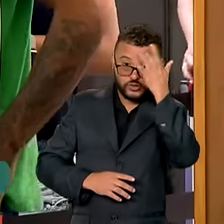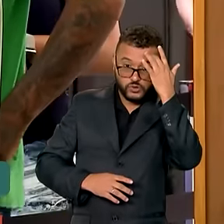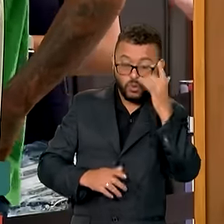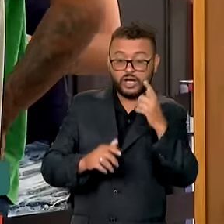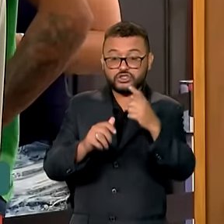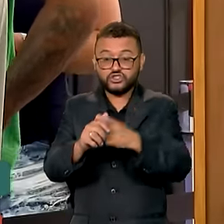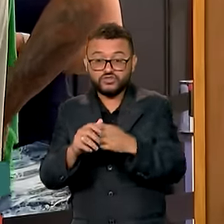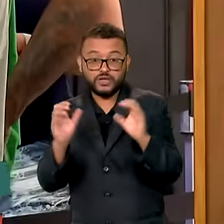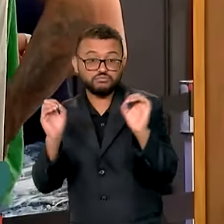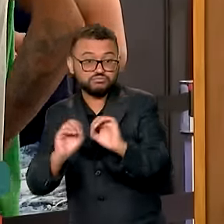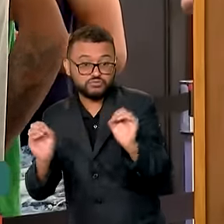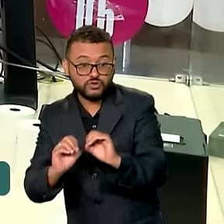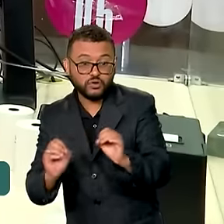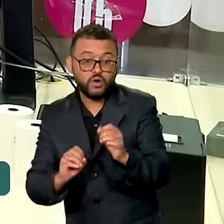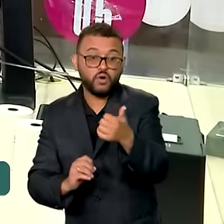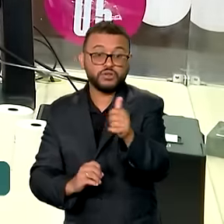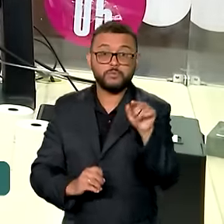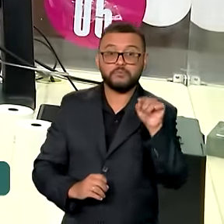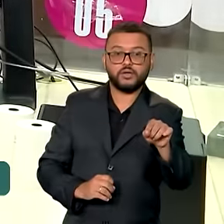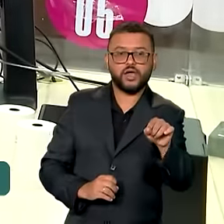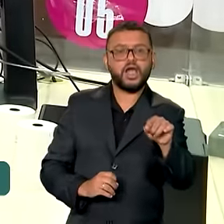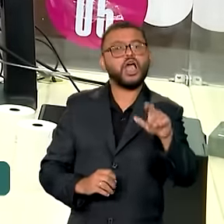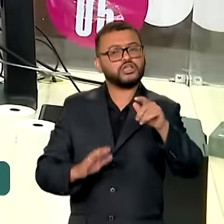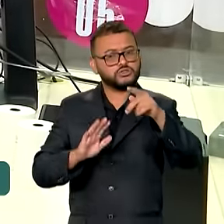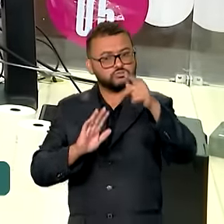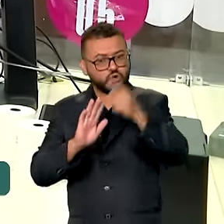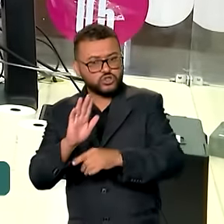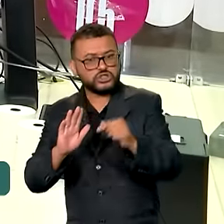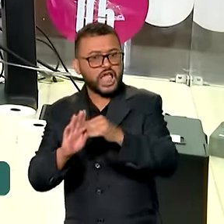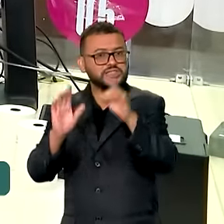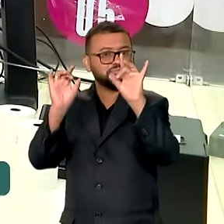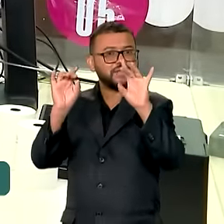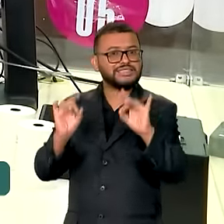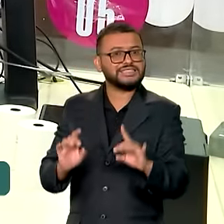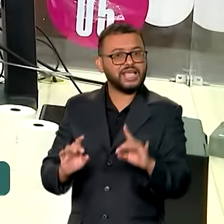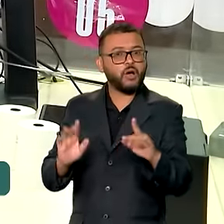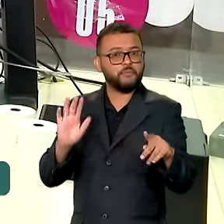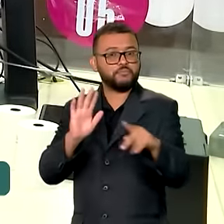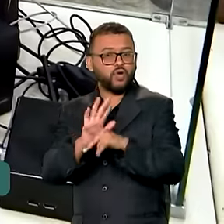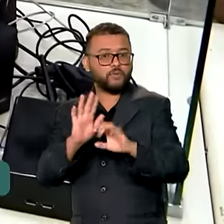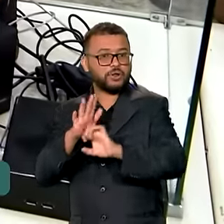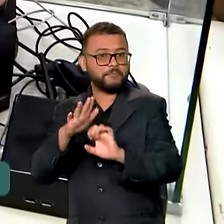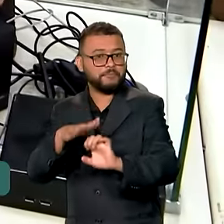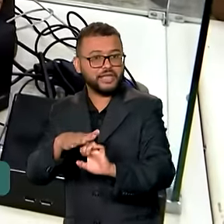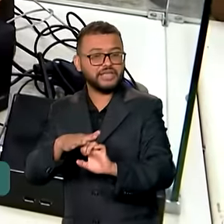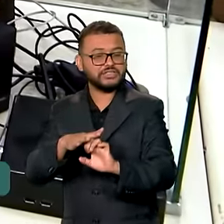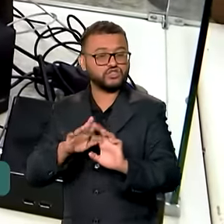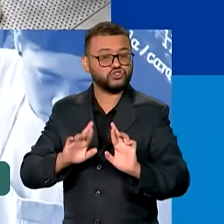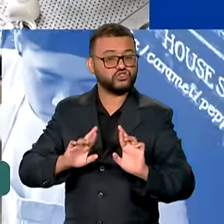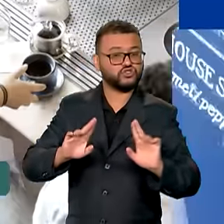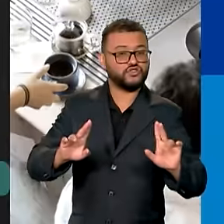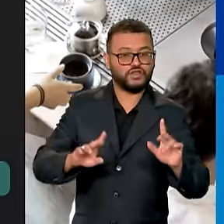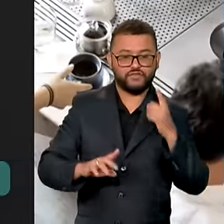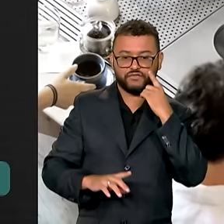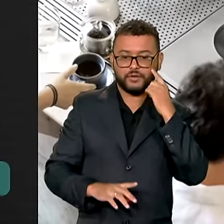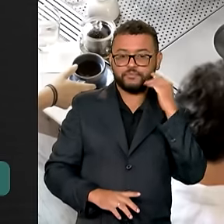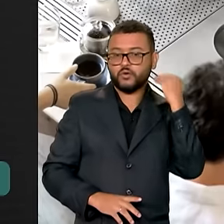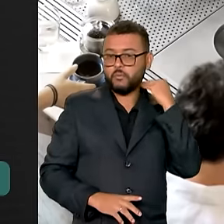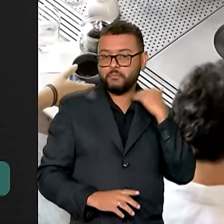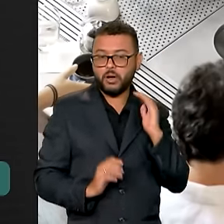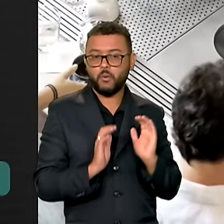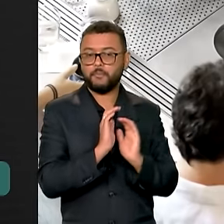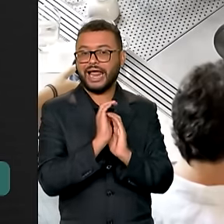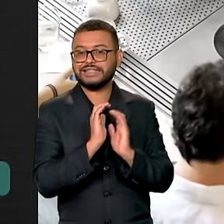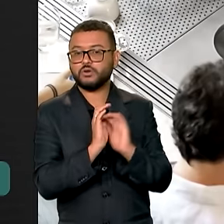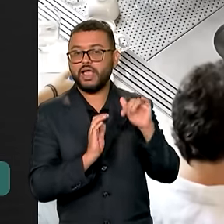clientes. O programa oferece condições especiais e diferenciadas do mercado. O Banco do Brasil,